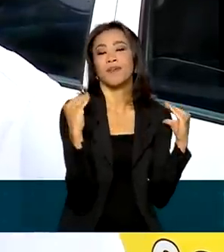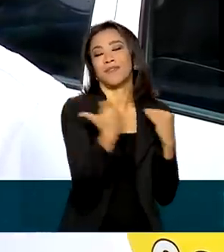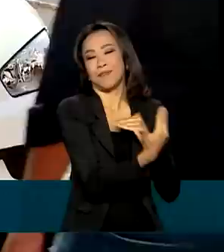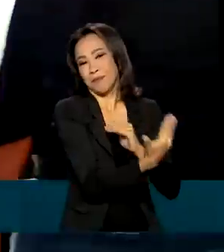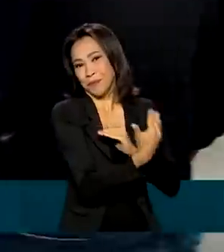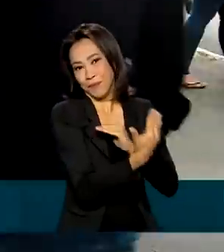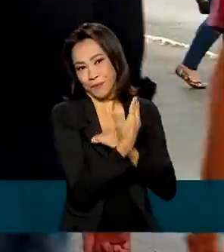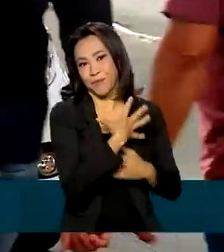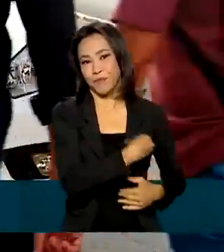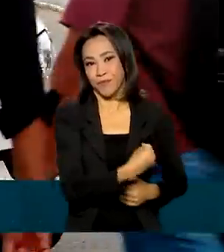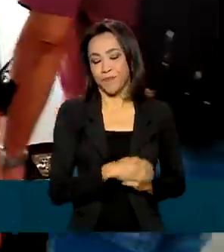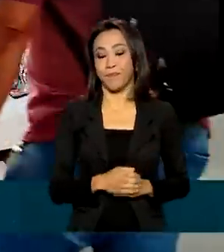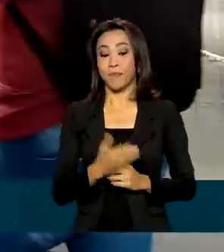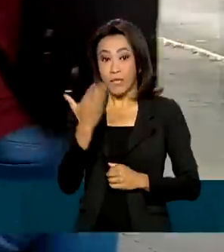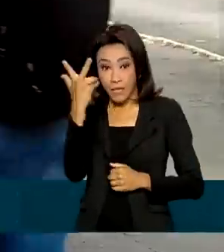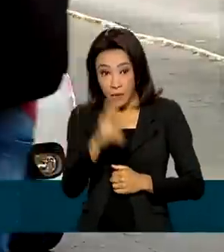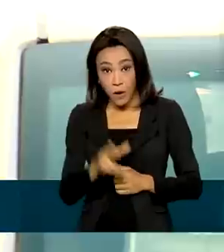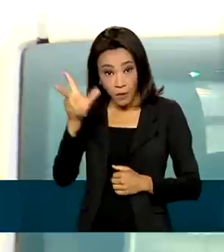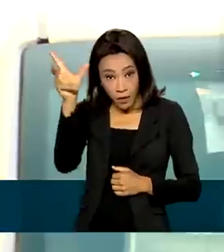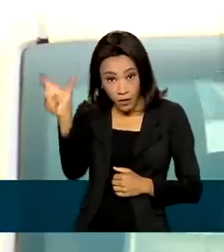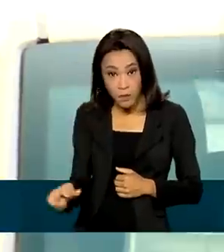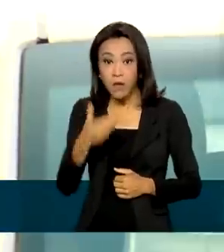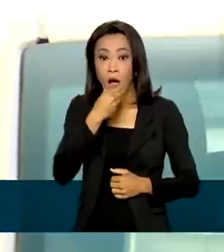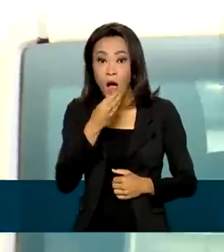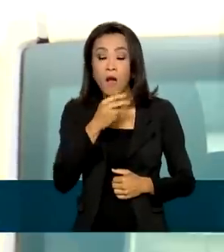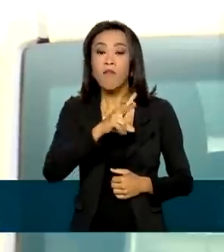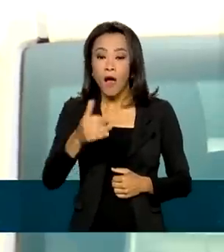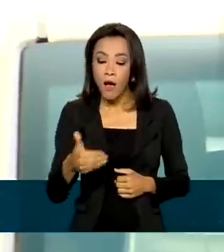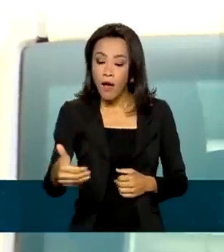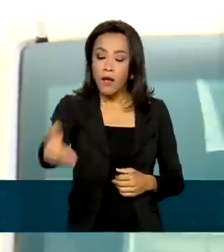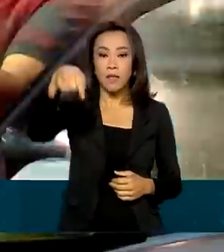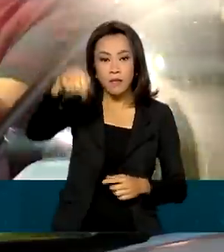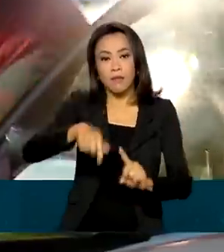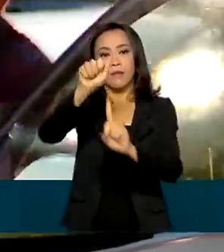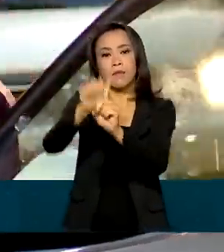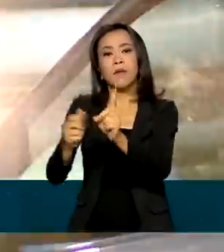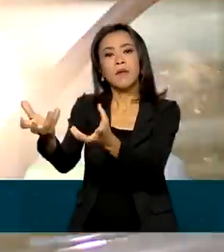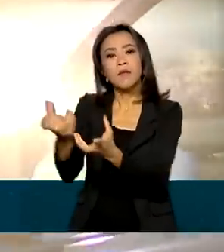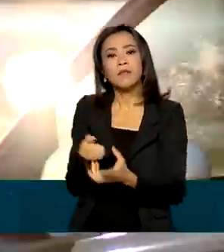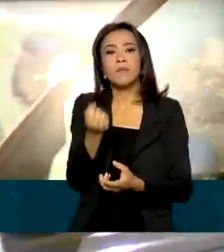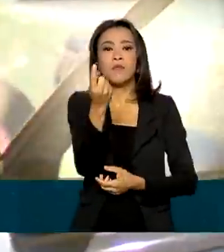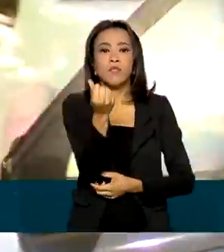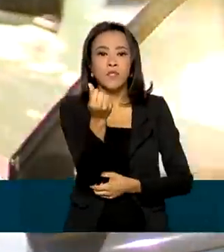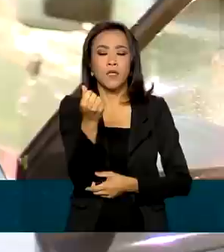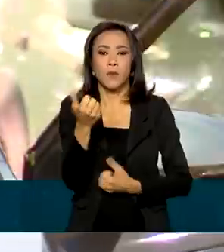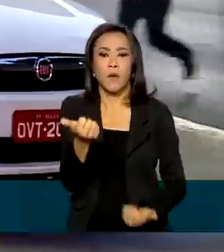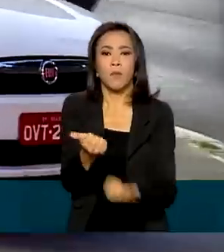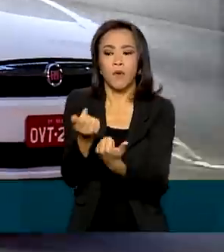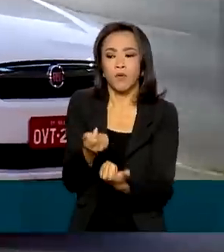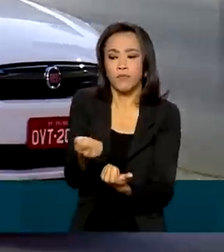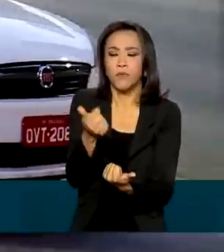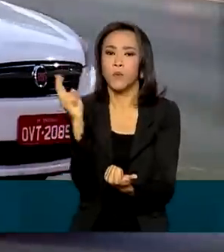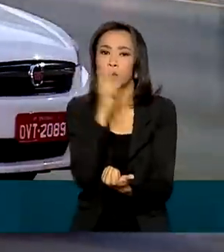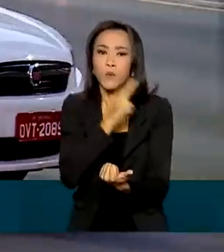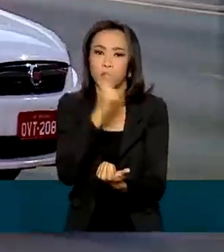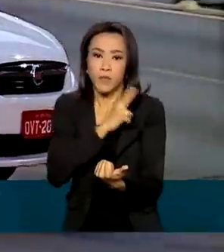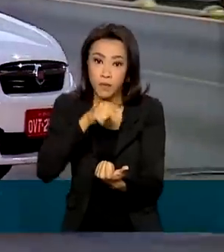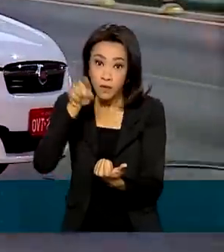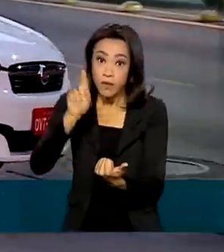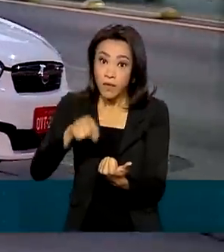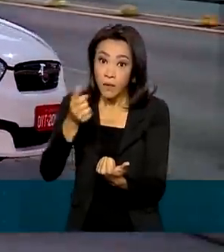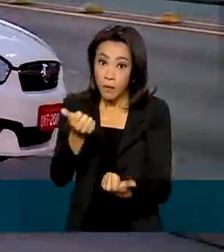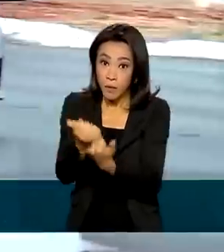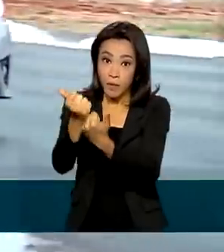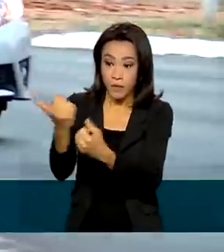ajudou, sabe? Taxistas como Vicente vão receber, a partir deste mês, o benefício emergencial, também chamado de auxílio